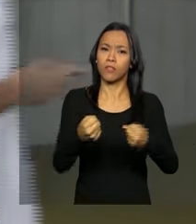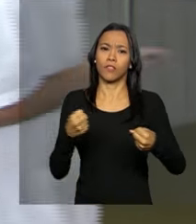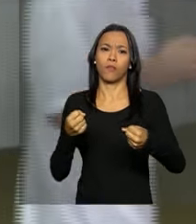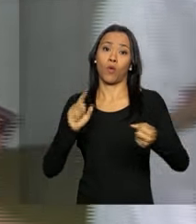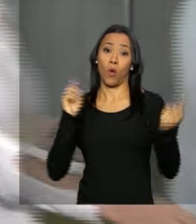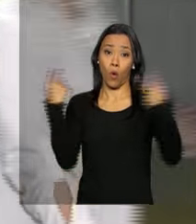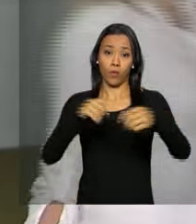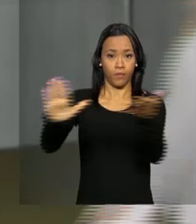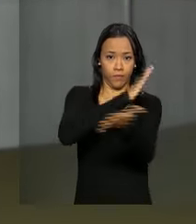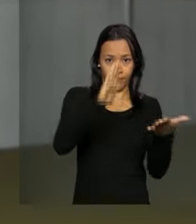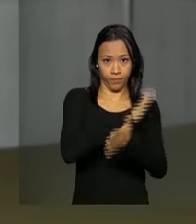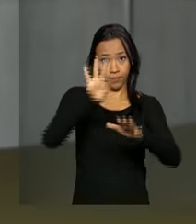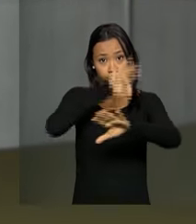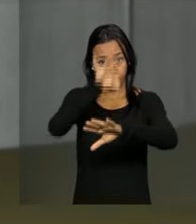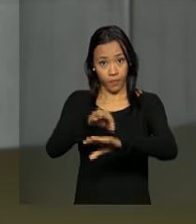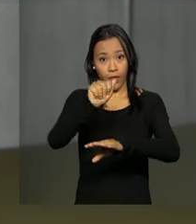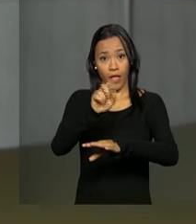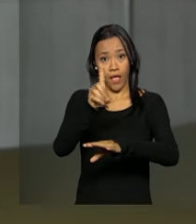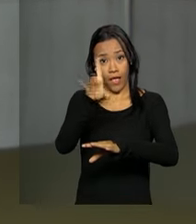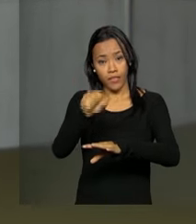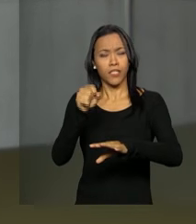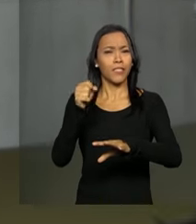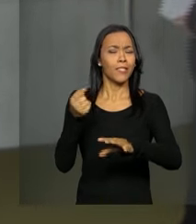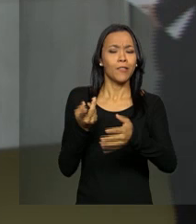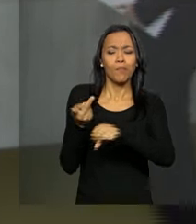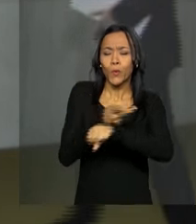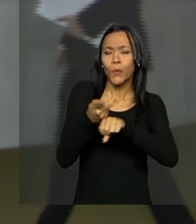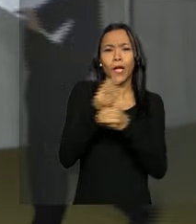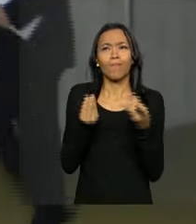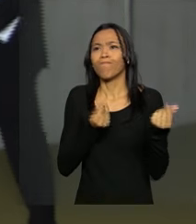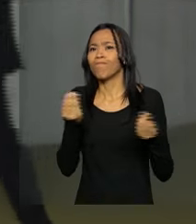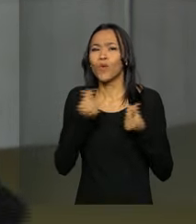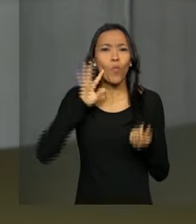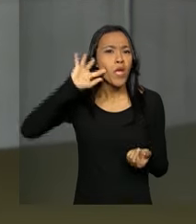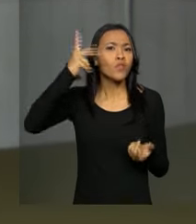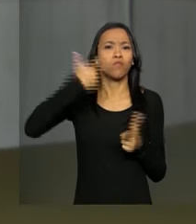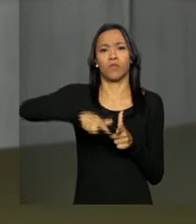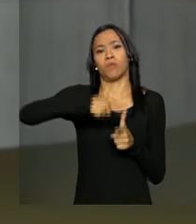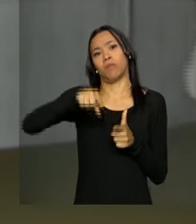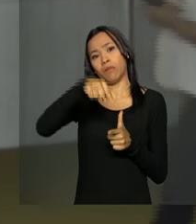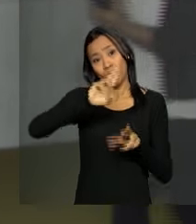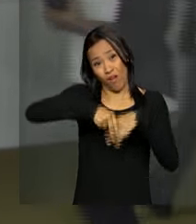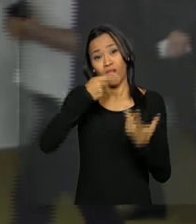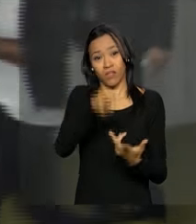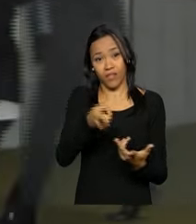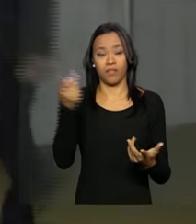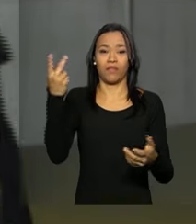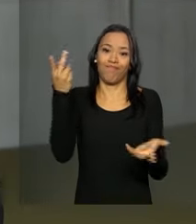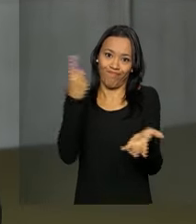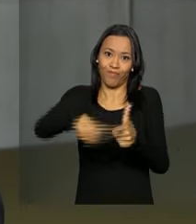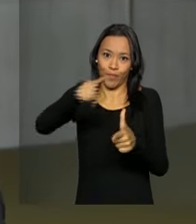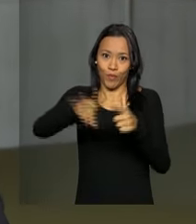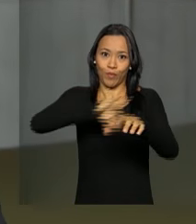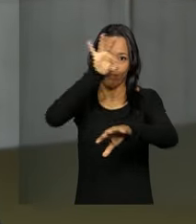mosquito Aedes aegypti e também na busca de soluções às doenças que esse mosquito pode transmitir. Só nesse ano já foram